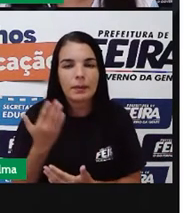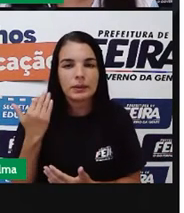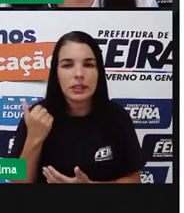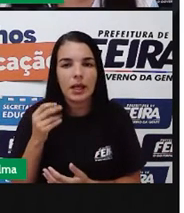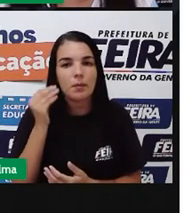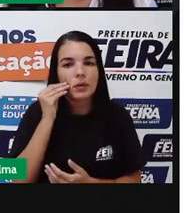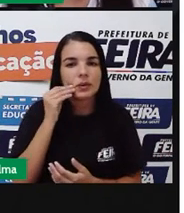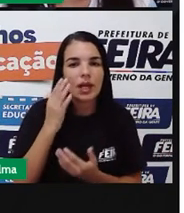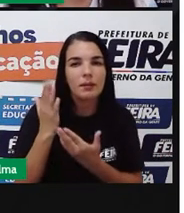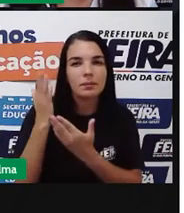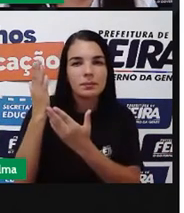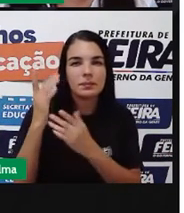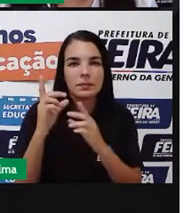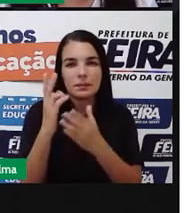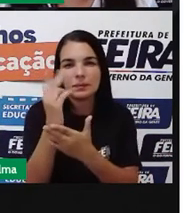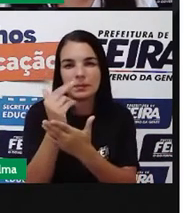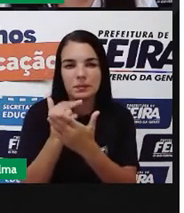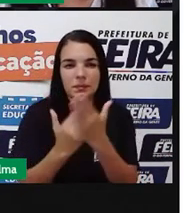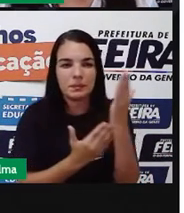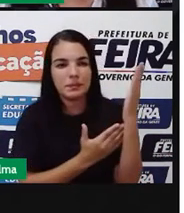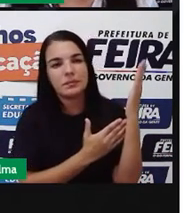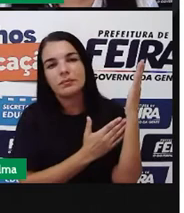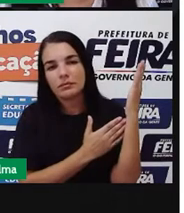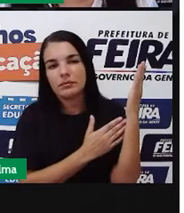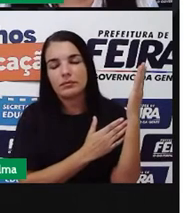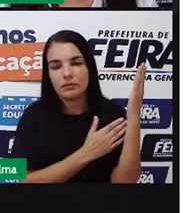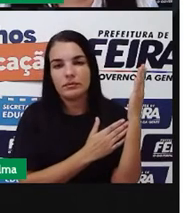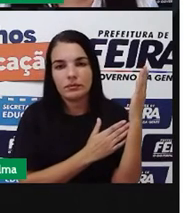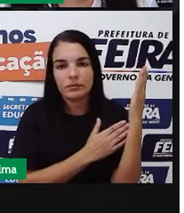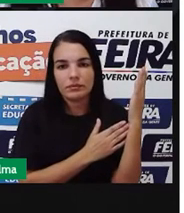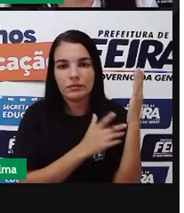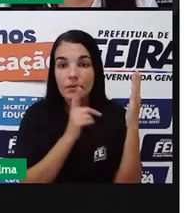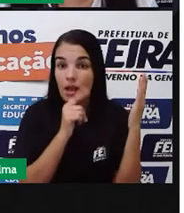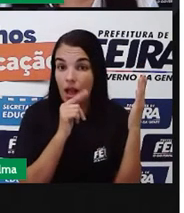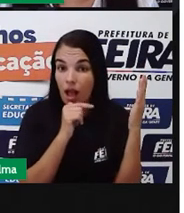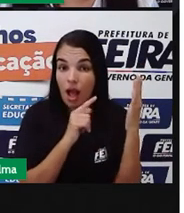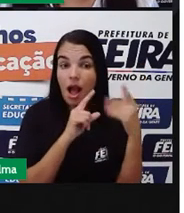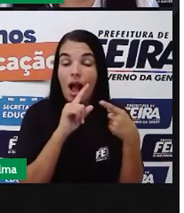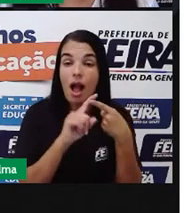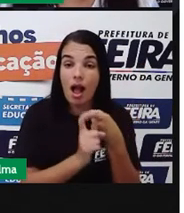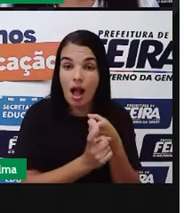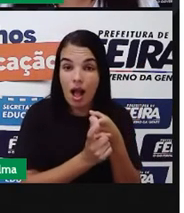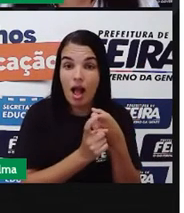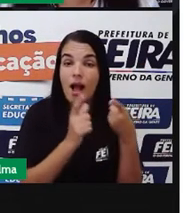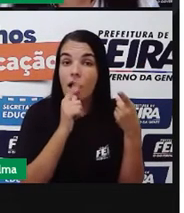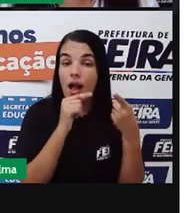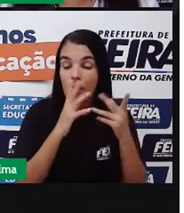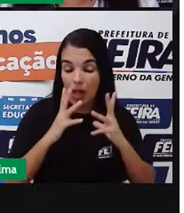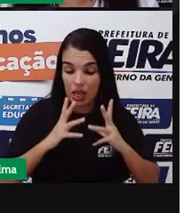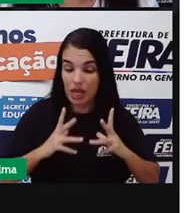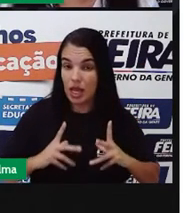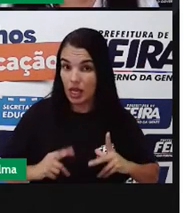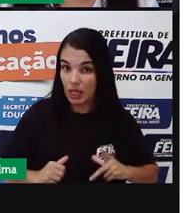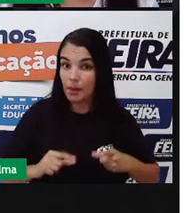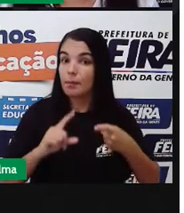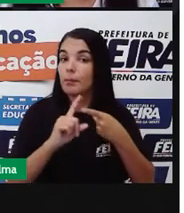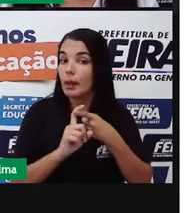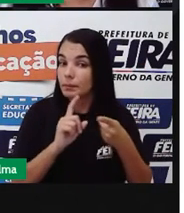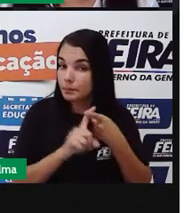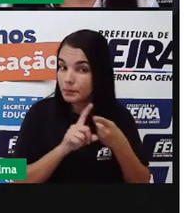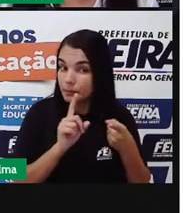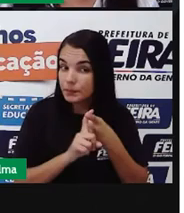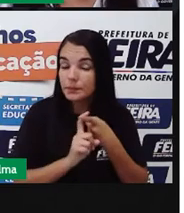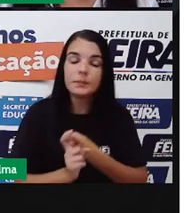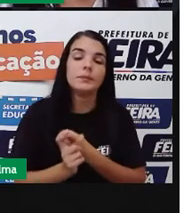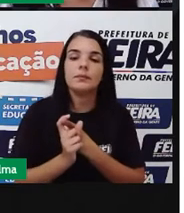lado que vai representar muito bem isso aí, né? A questão da água, tratamento, tratamento de água, né? A gente